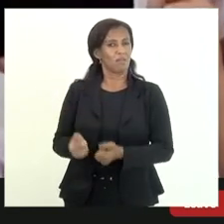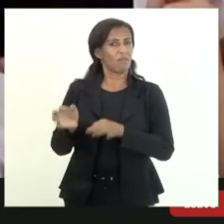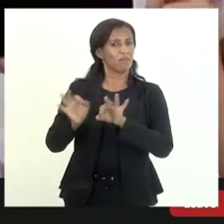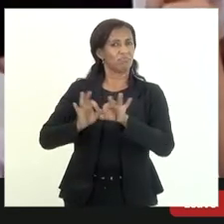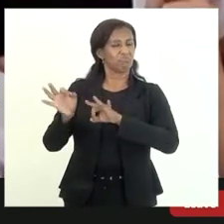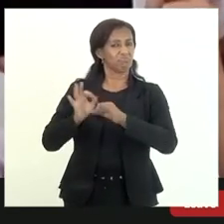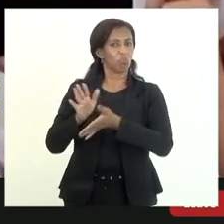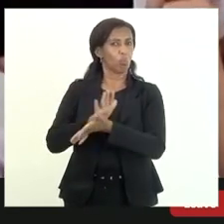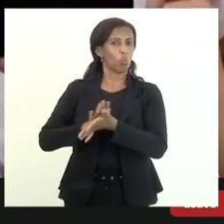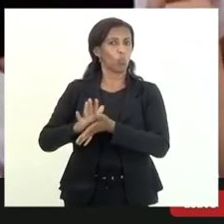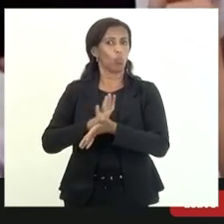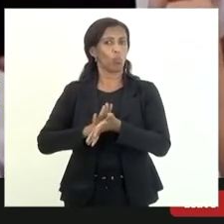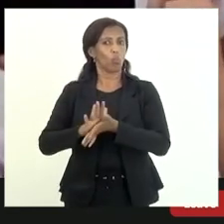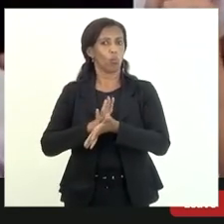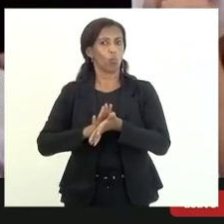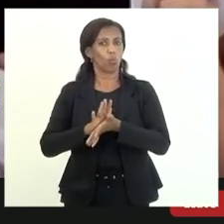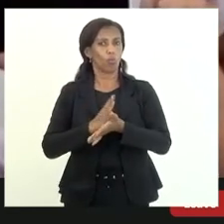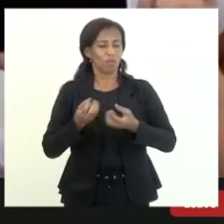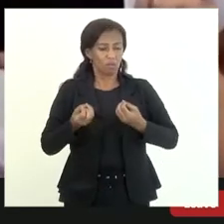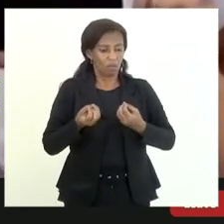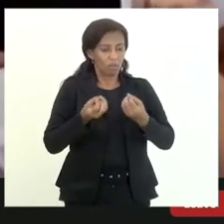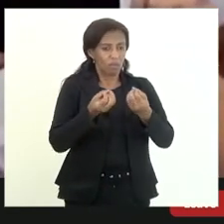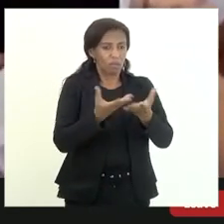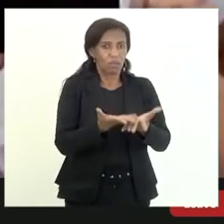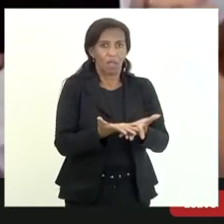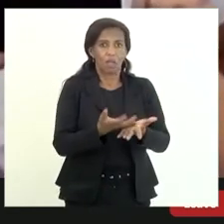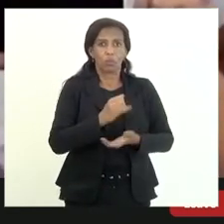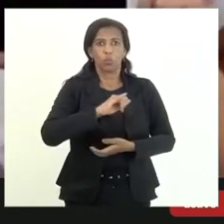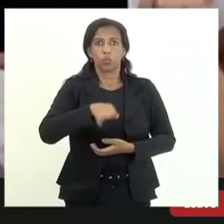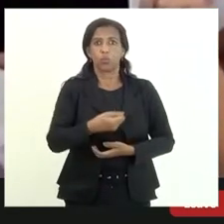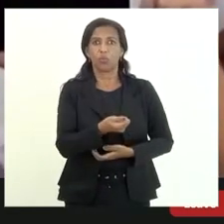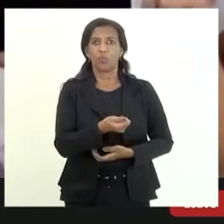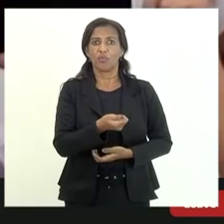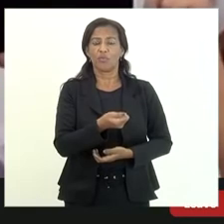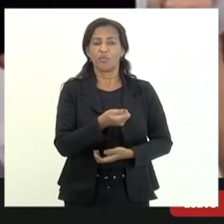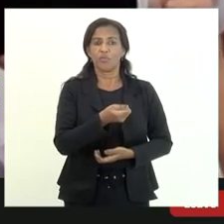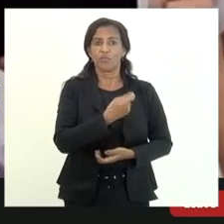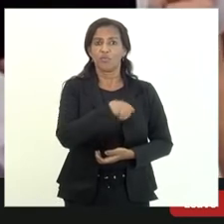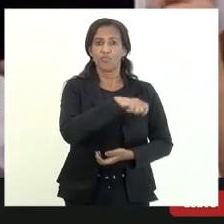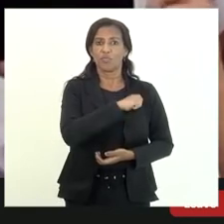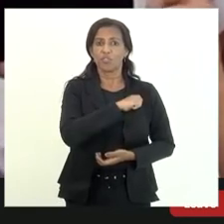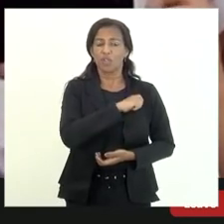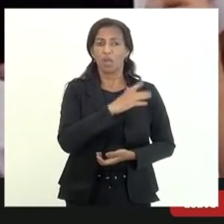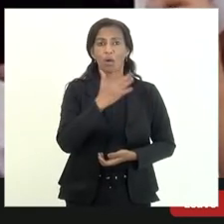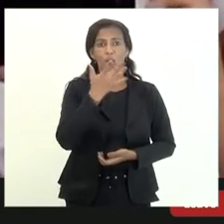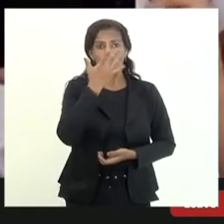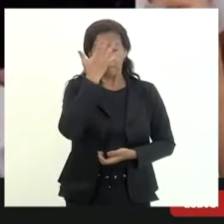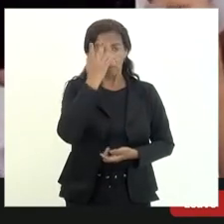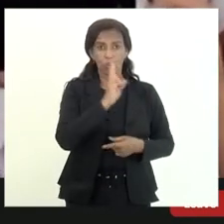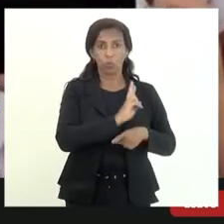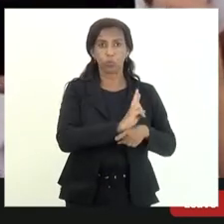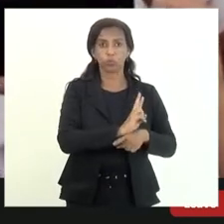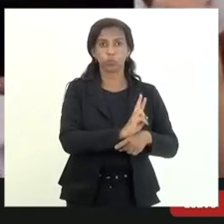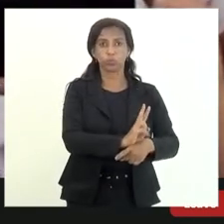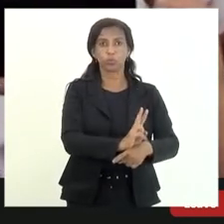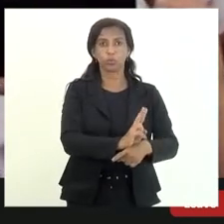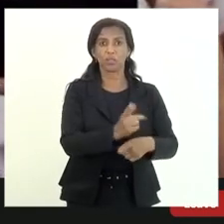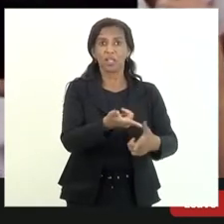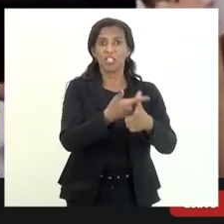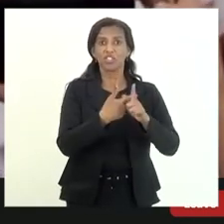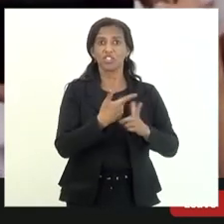alguma ser dado benefício fiscal para quem estava na dívida